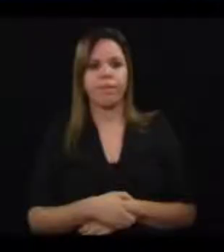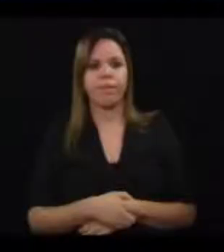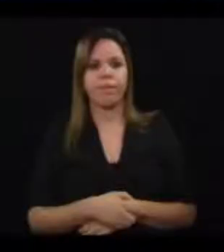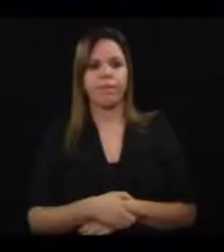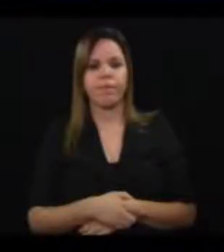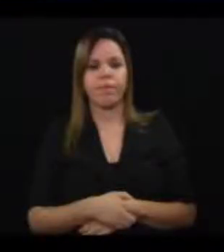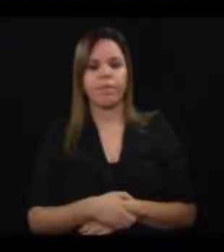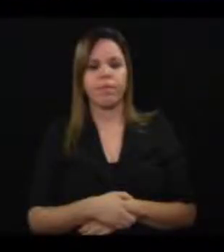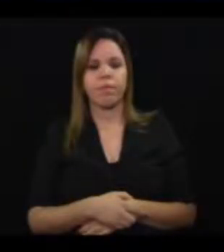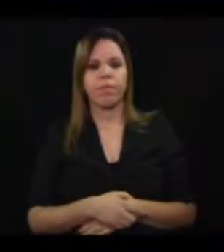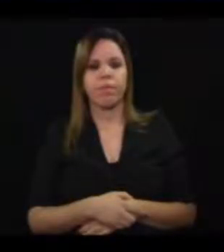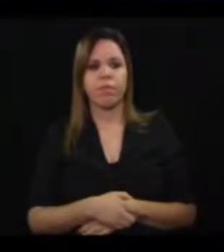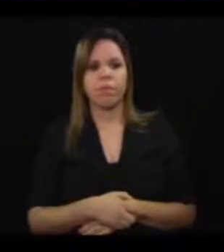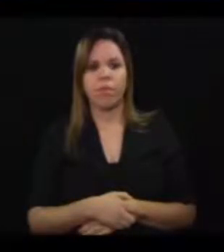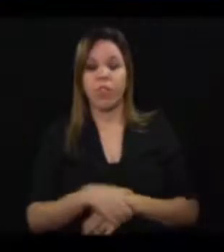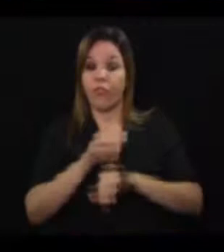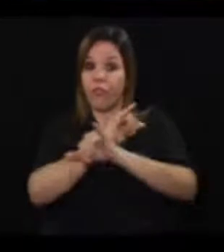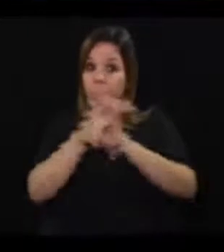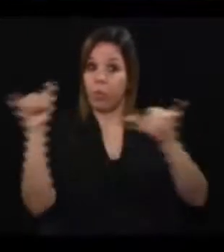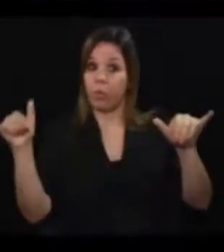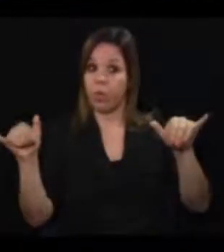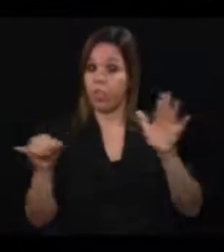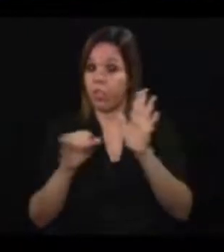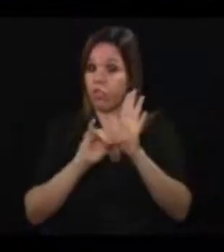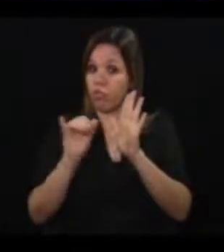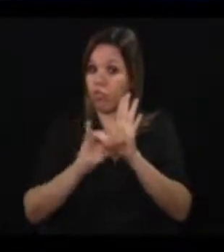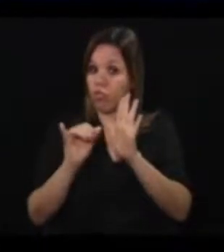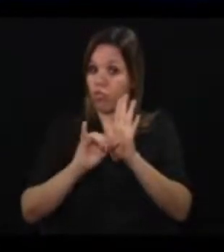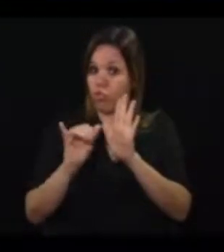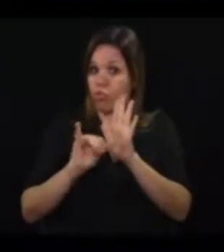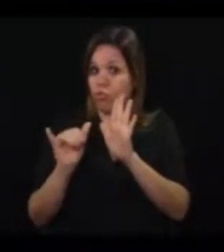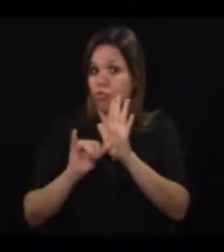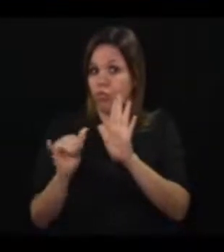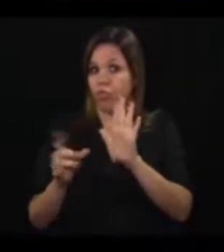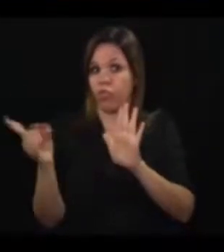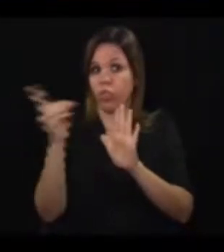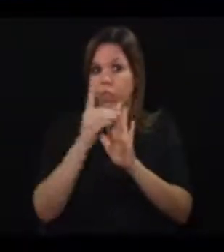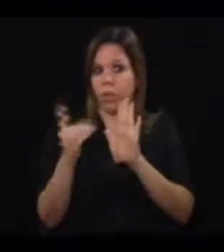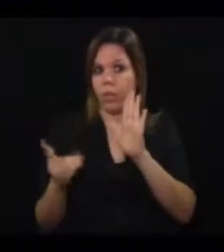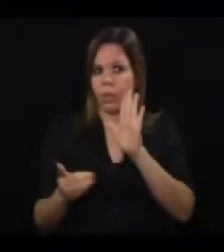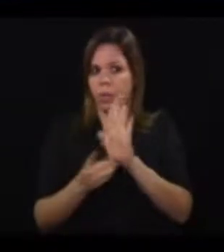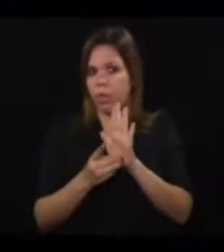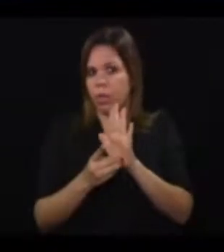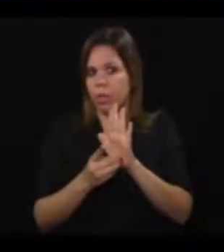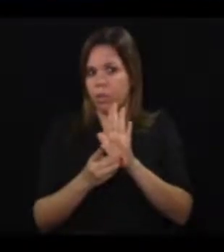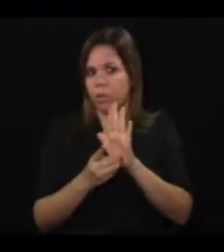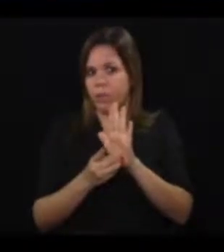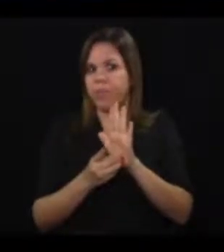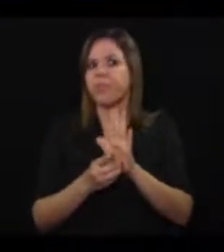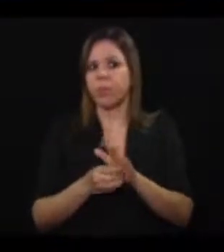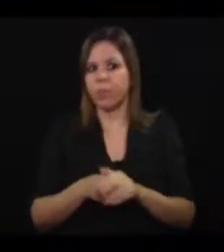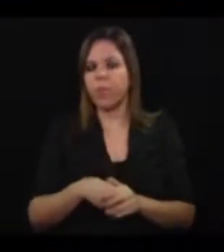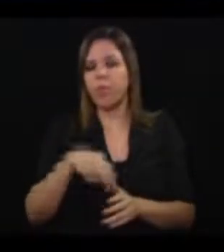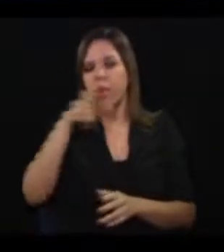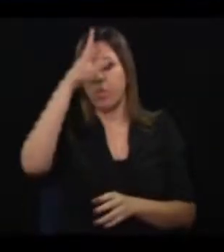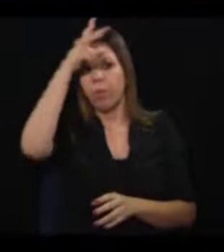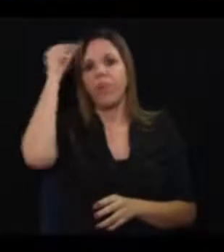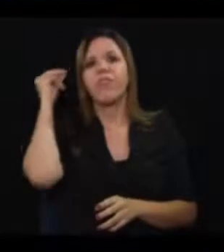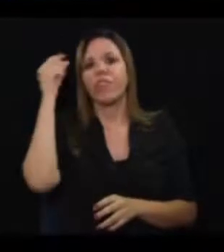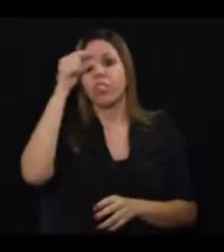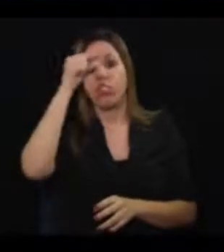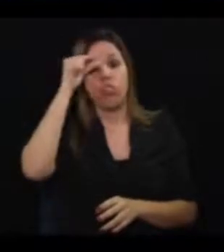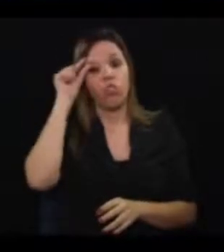Foi publicado no diário oficial desta terça-feira o decreto do prefeito Jonas Donizete que regulamenta o uso de